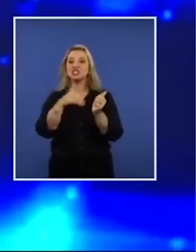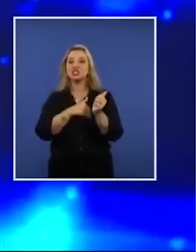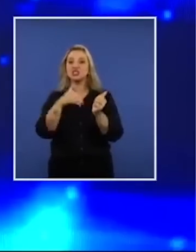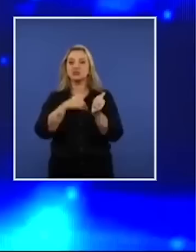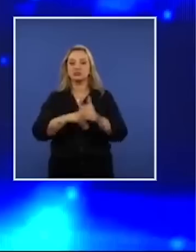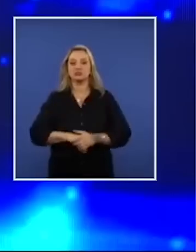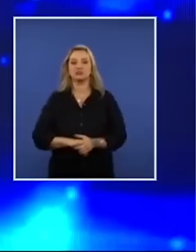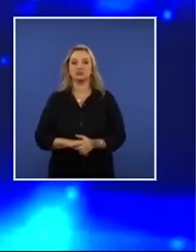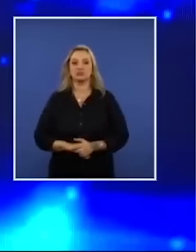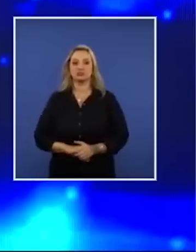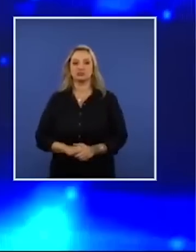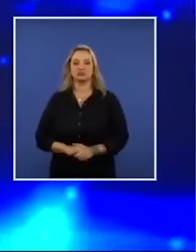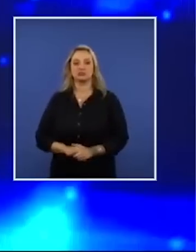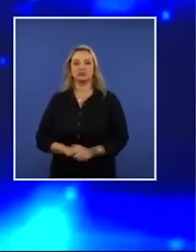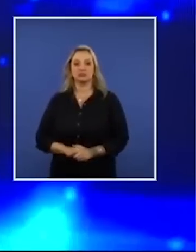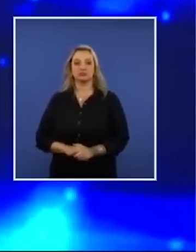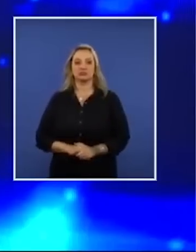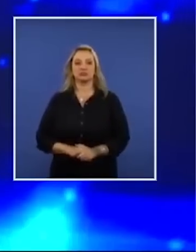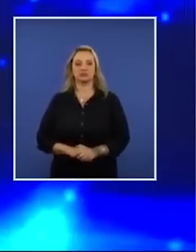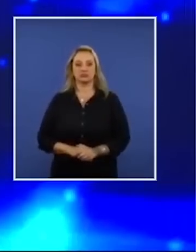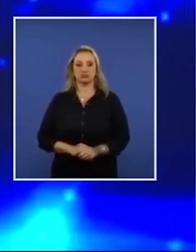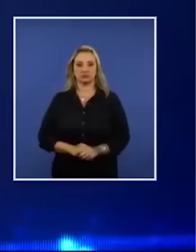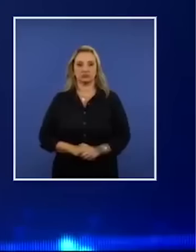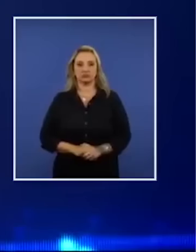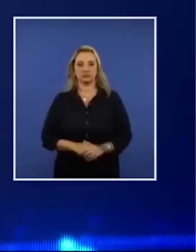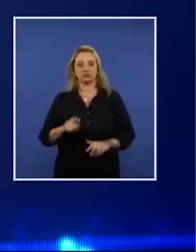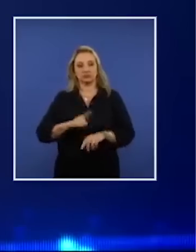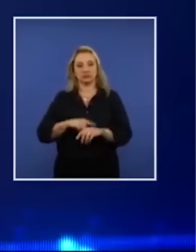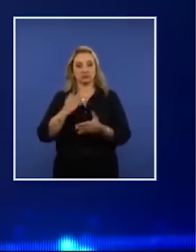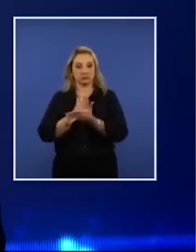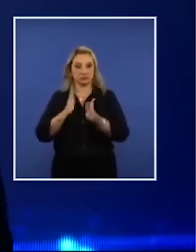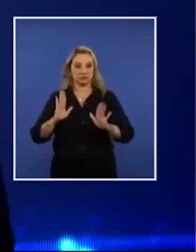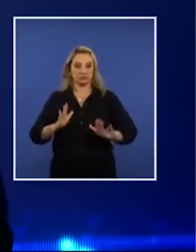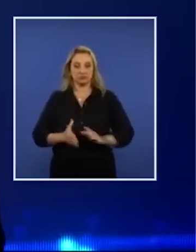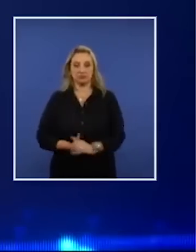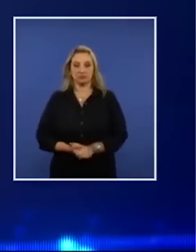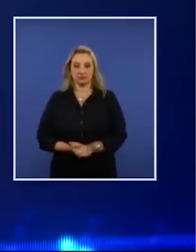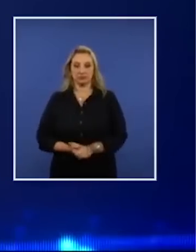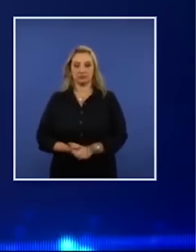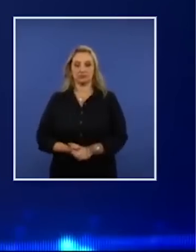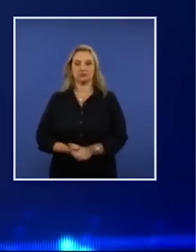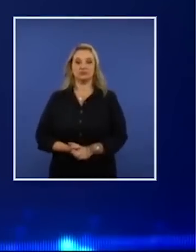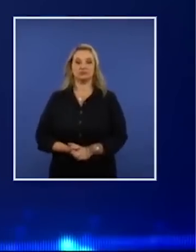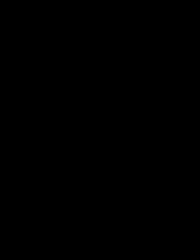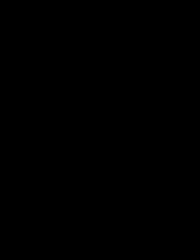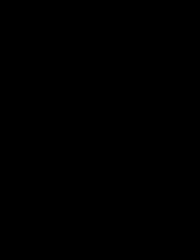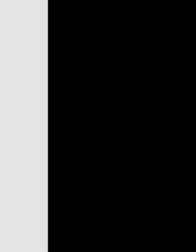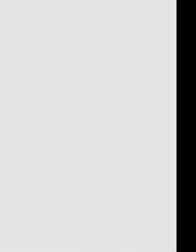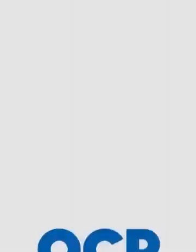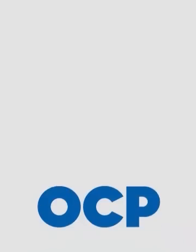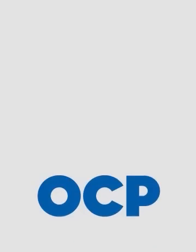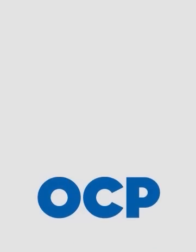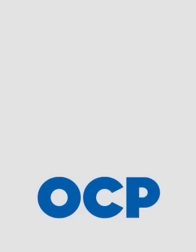terminou o seu tempo. Seu tempo foi esgotado, candidato.